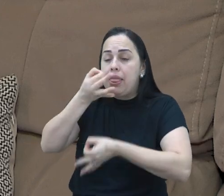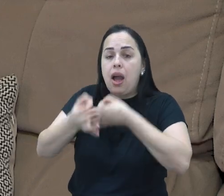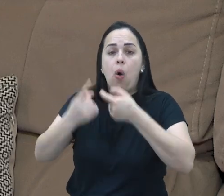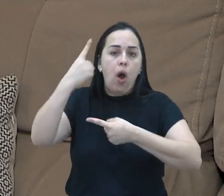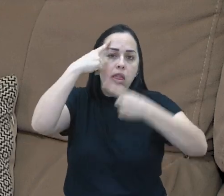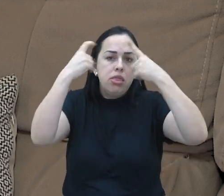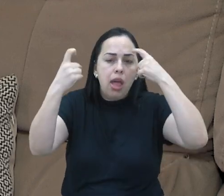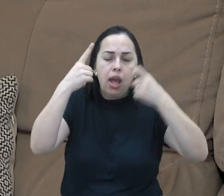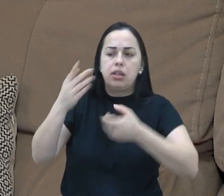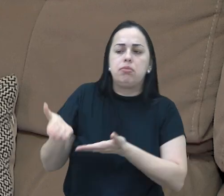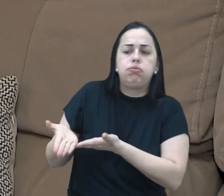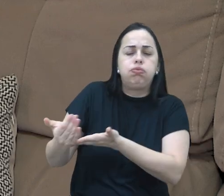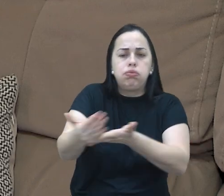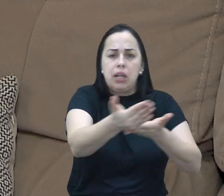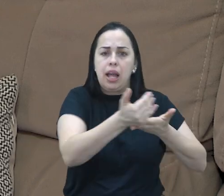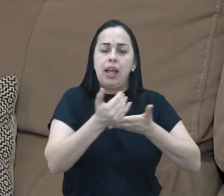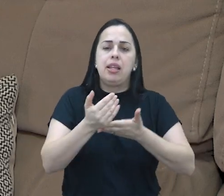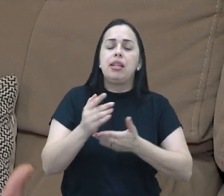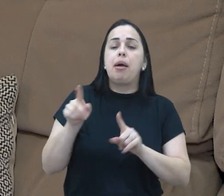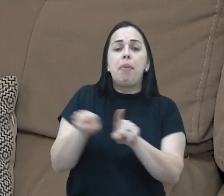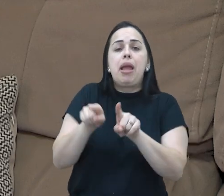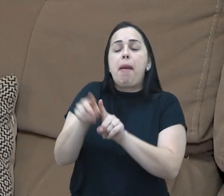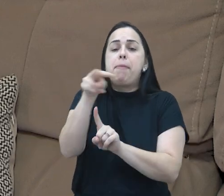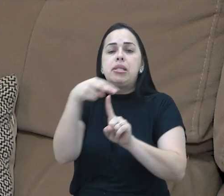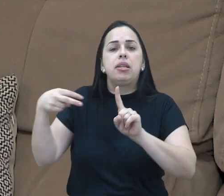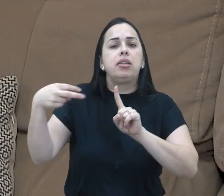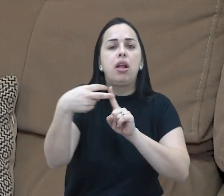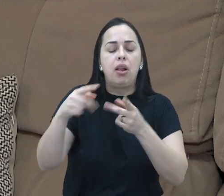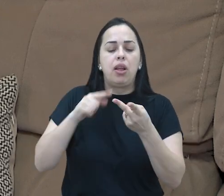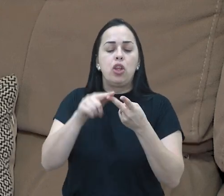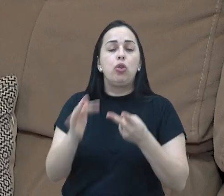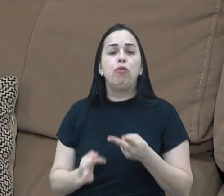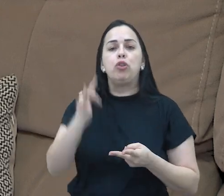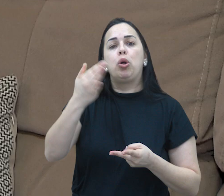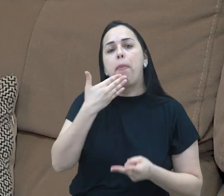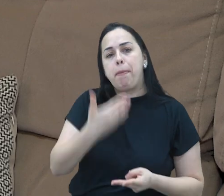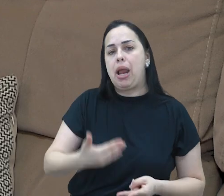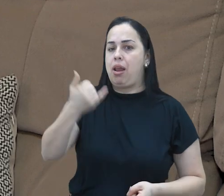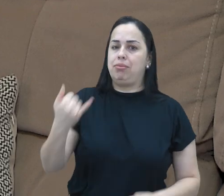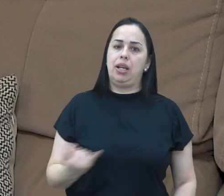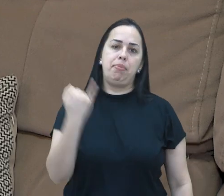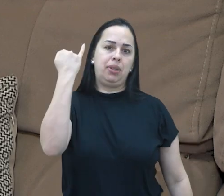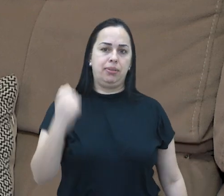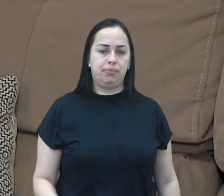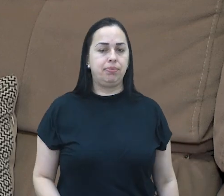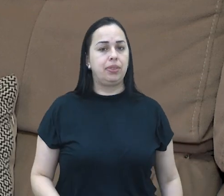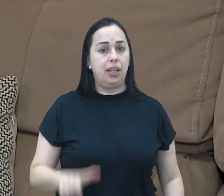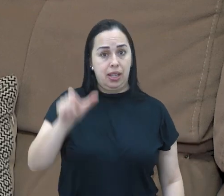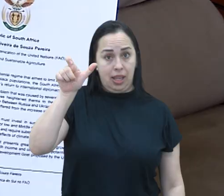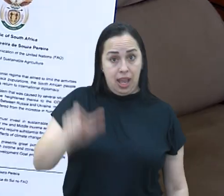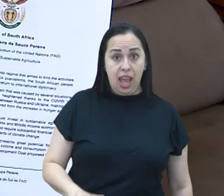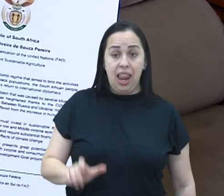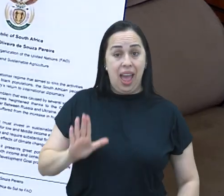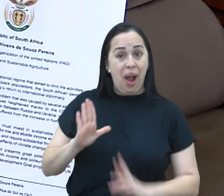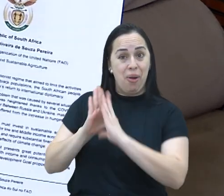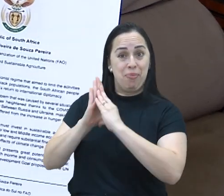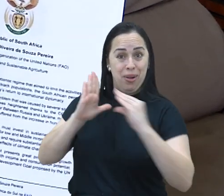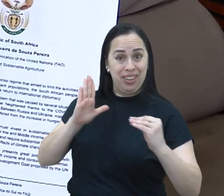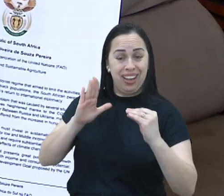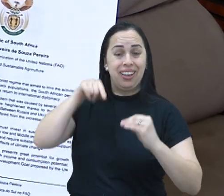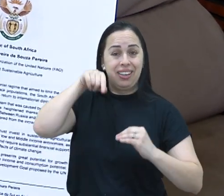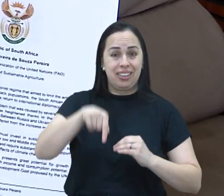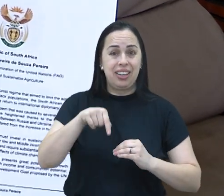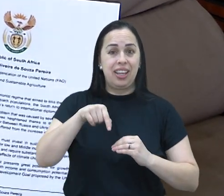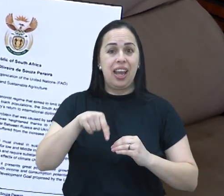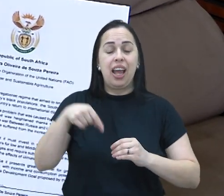as ideias deles, entender essa perspectiva, o que eles acham que seria melhor para eles, é muito importante. A Ana é um